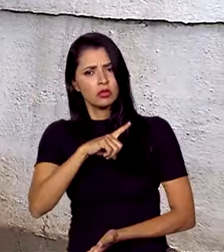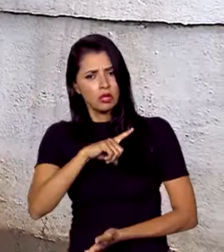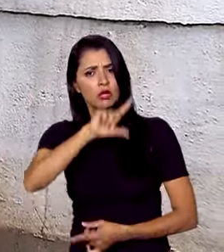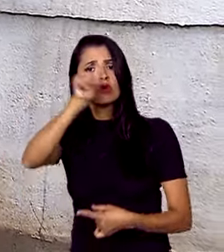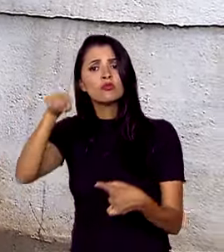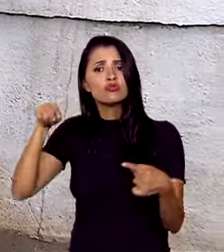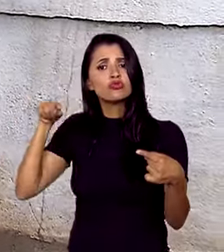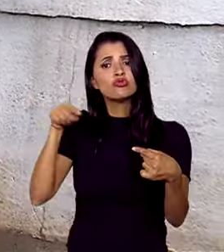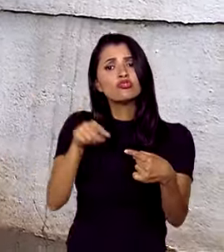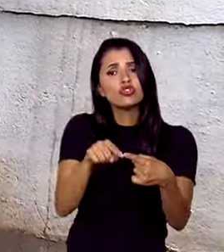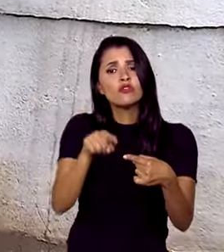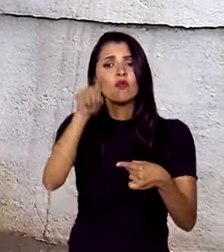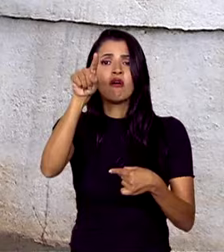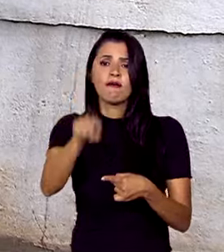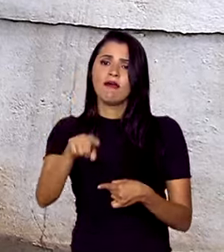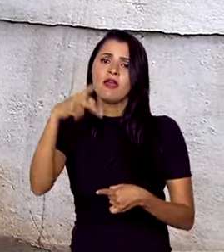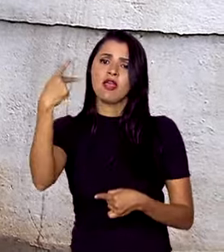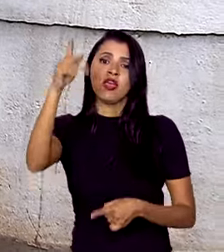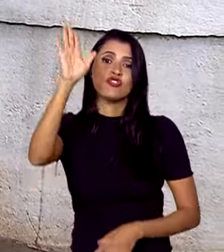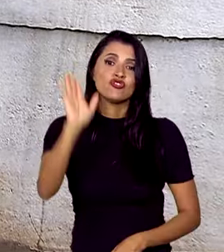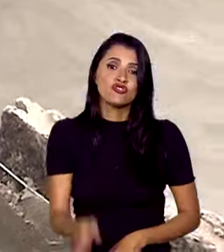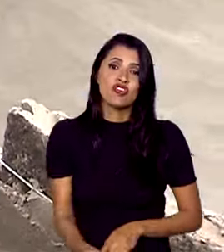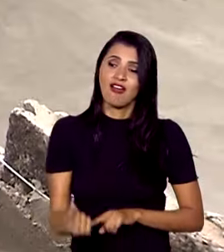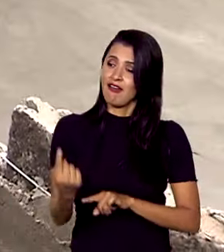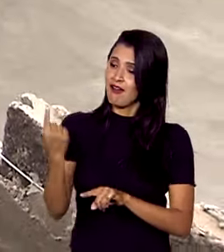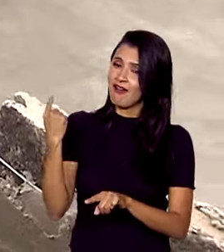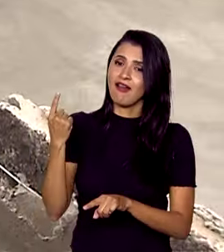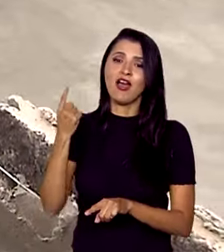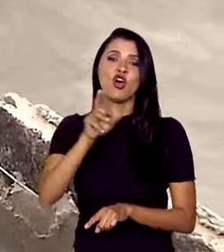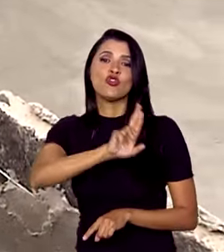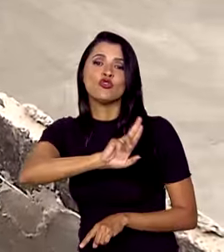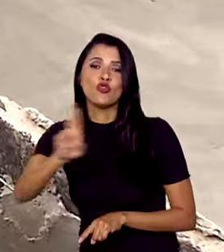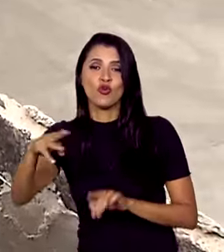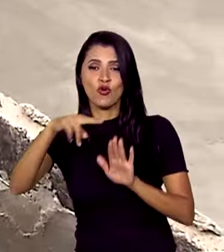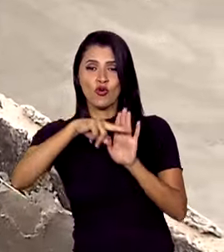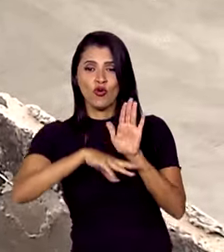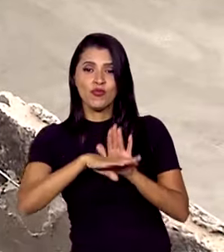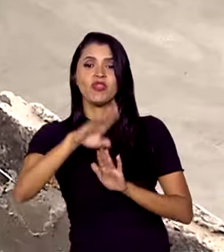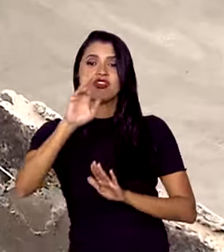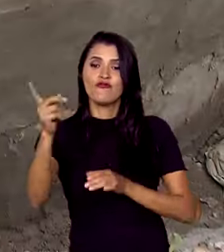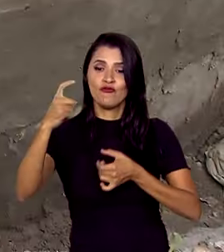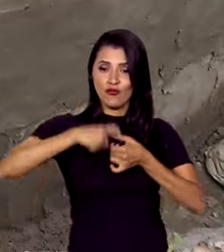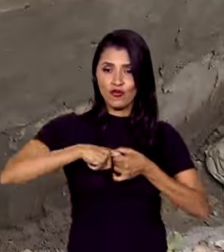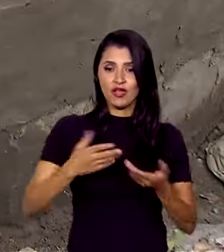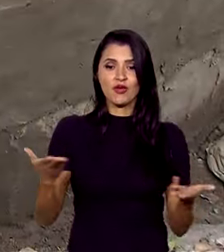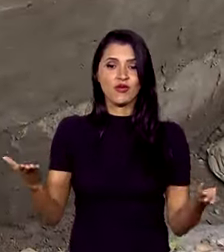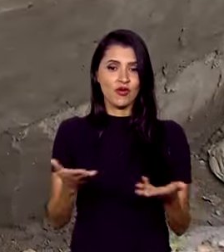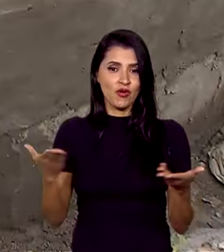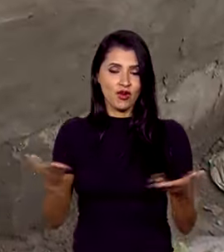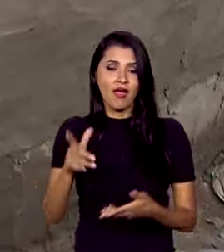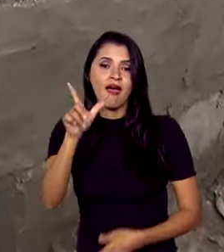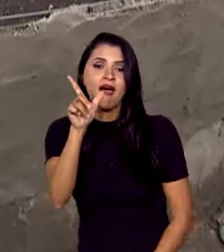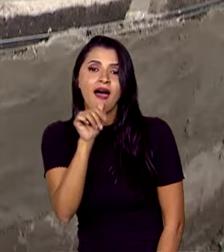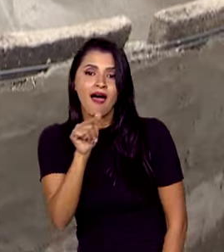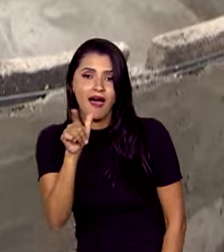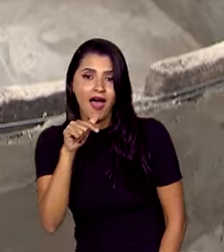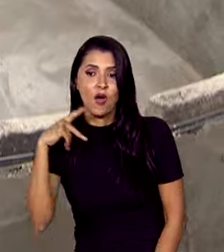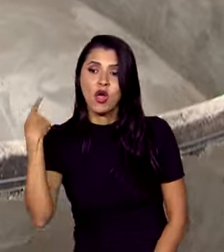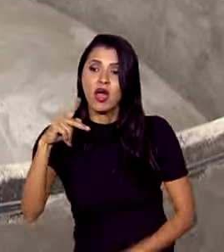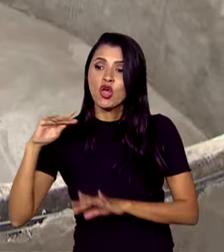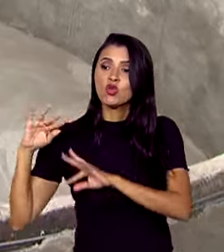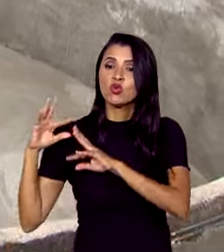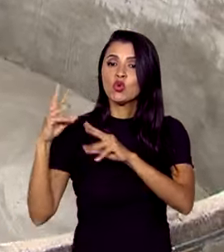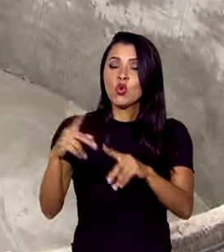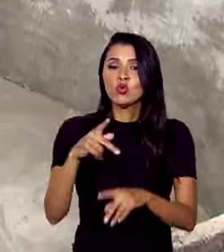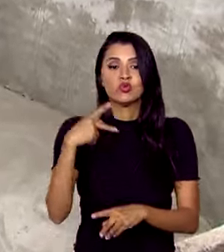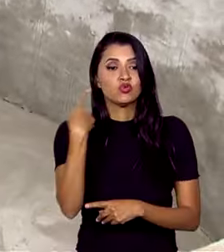objetivo é aquilo que já diz o próprio nome do programa que foi retomado. Água para todos